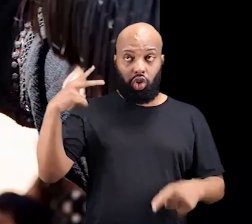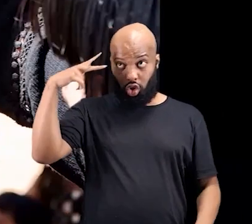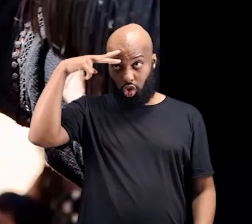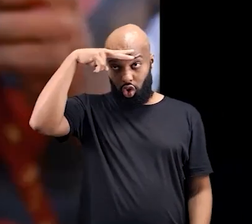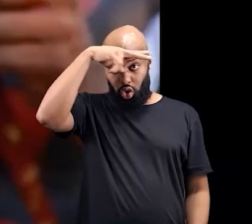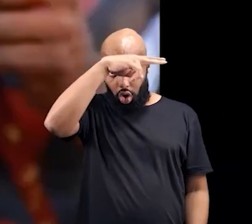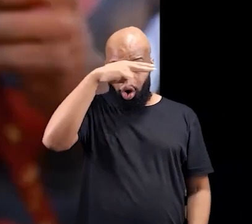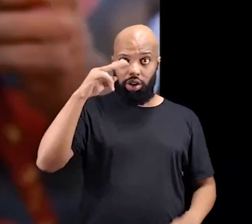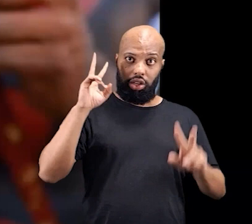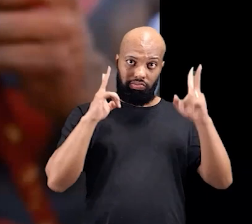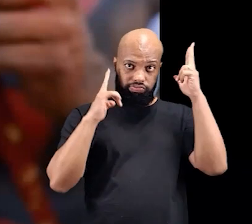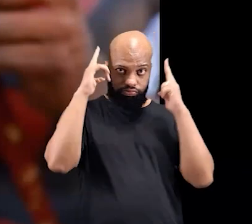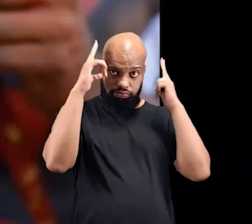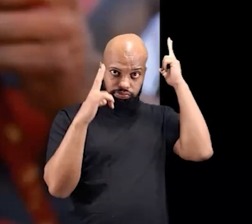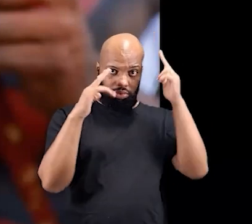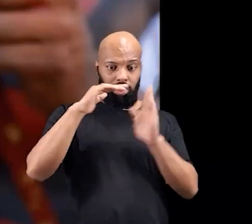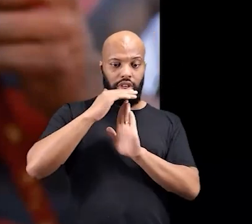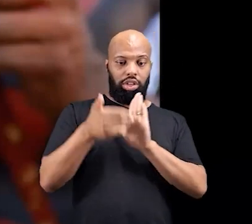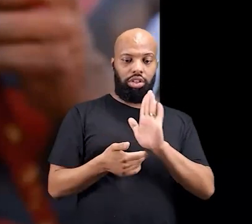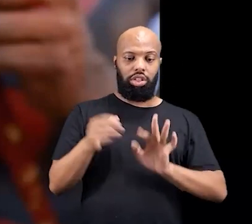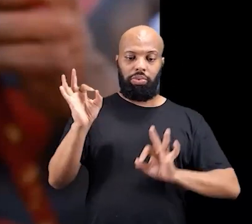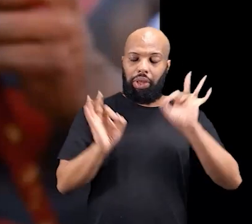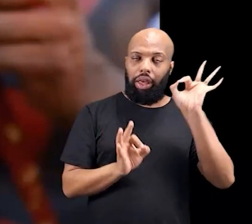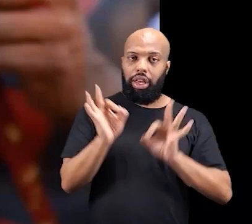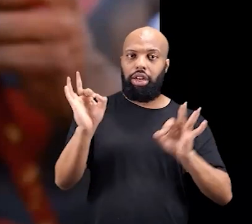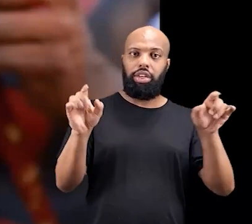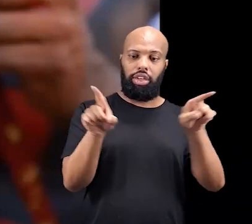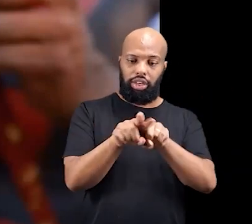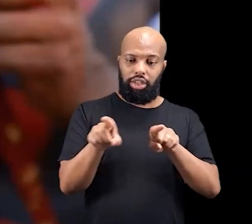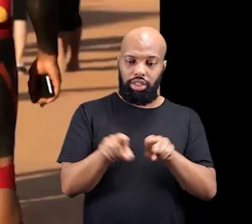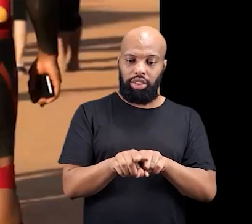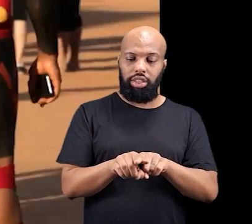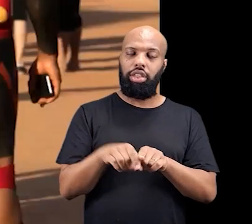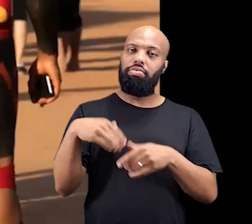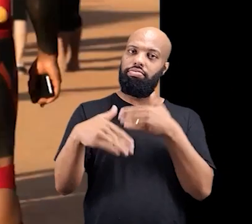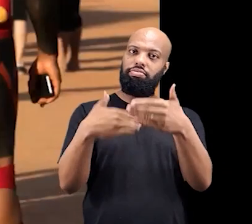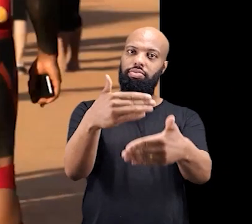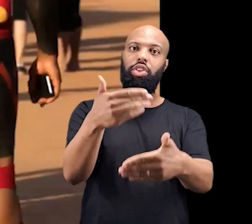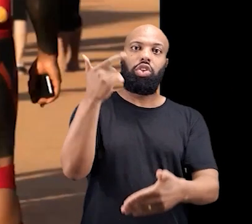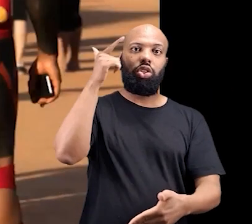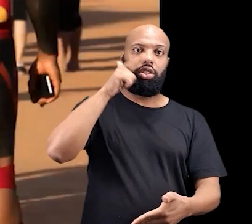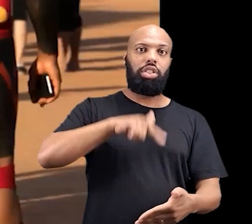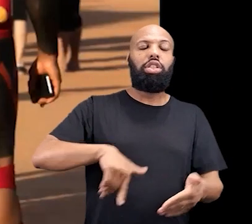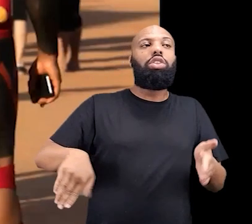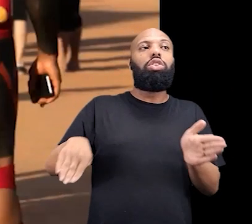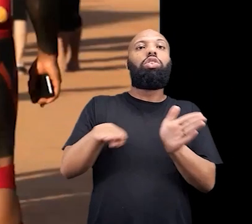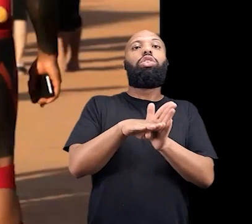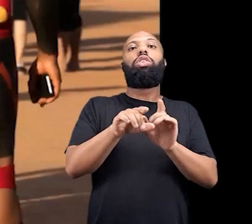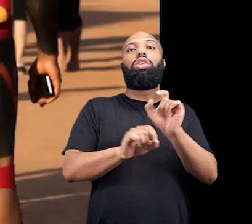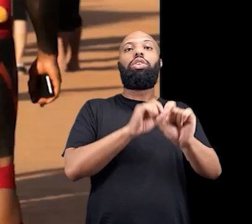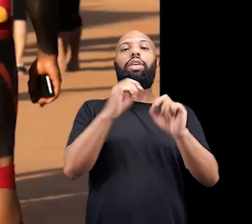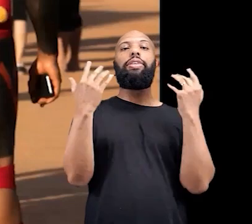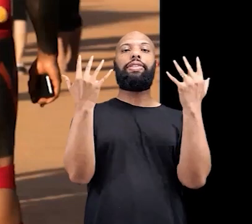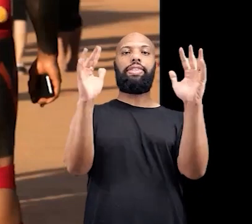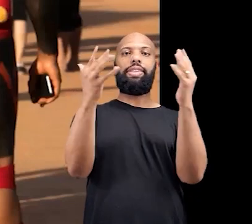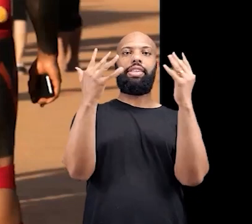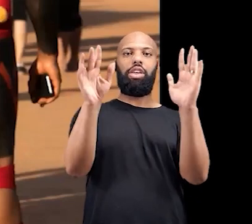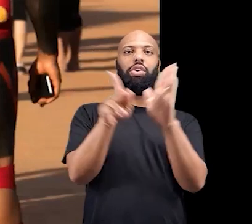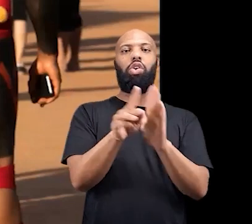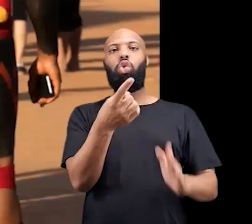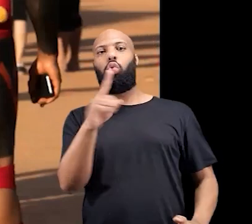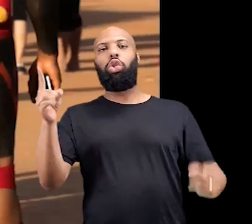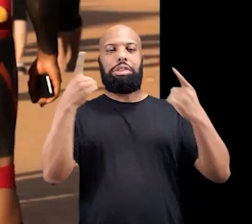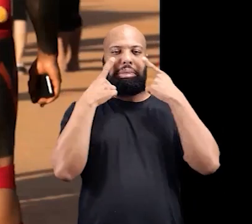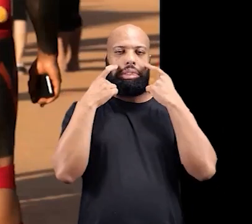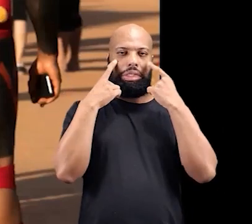cabelo e todas as preparações para a chegada, né?